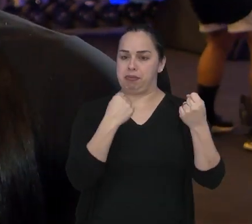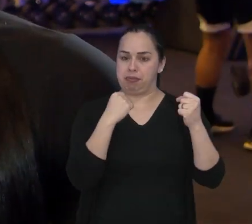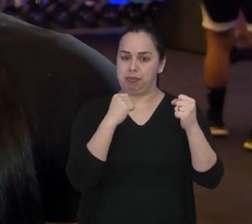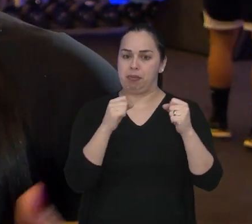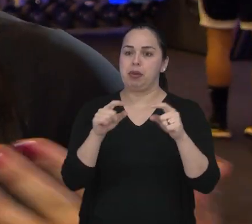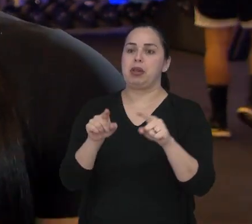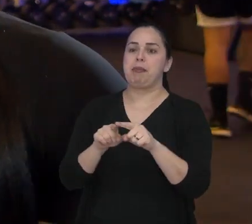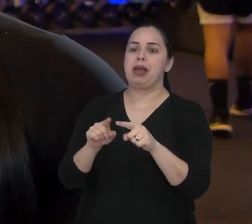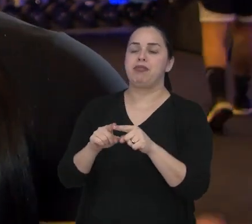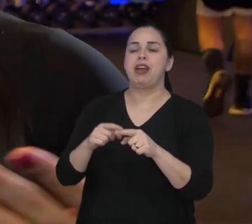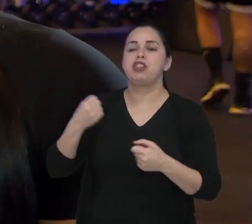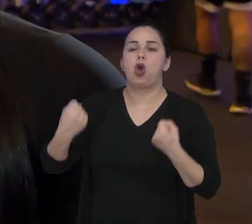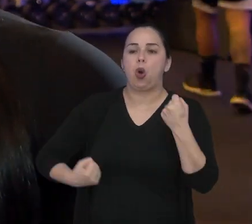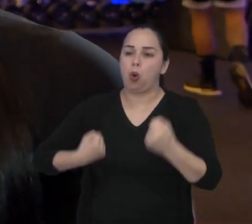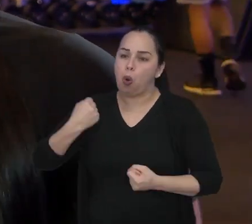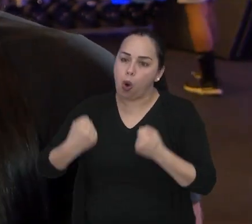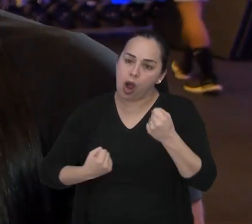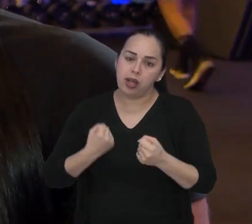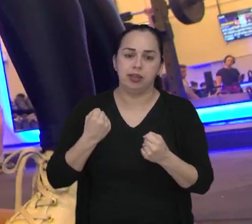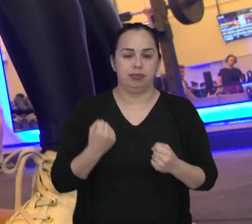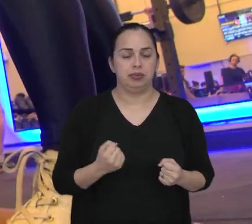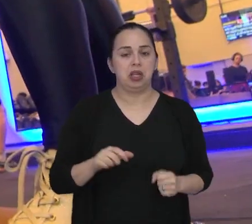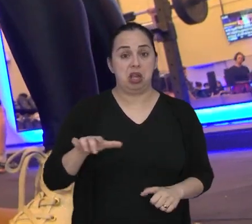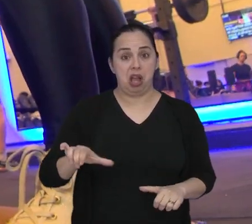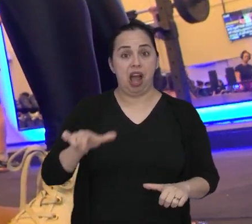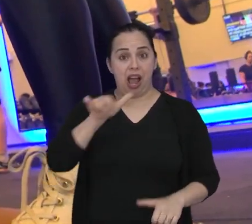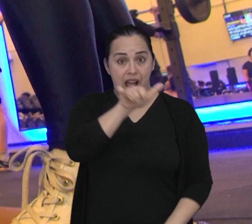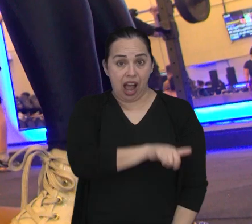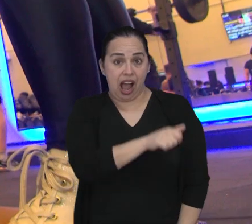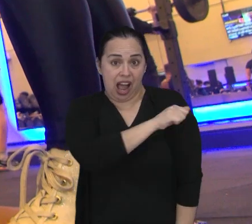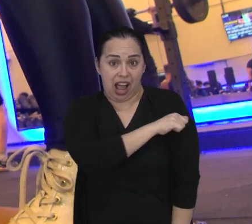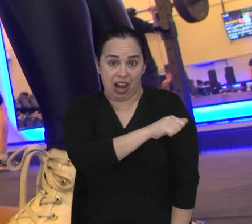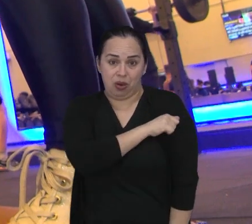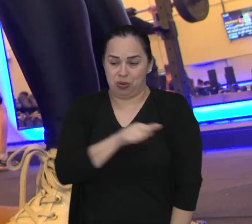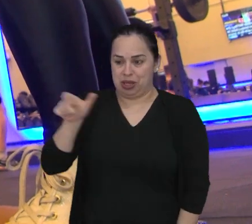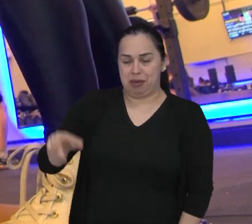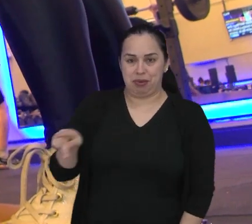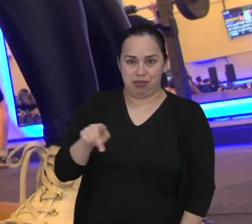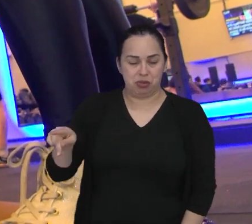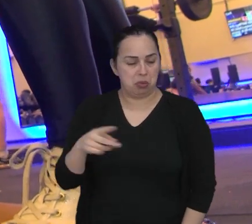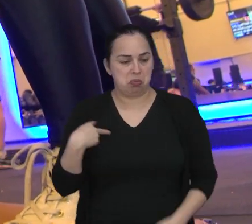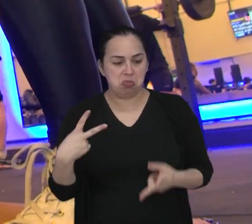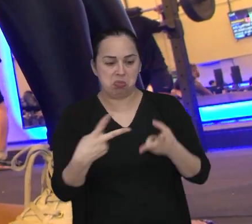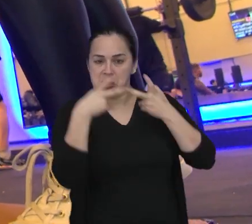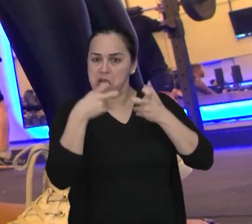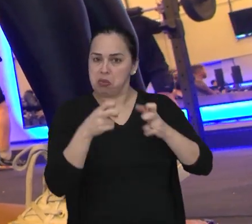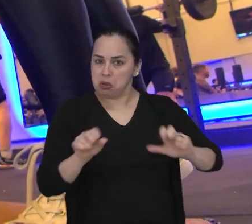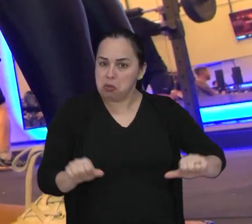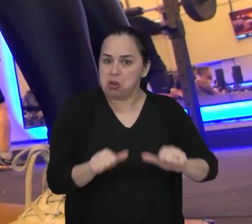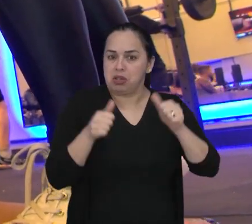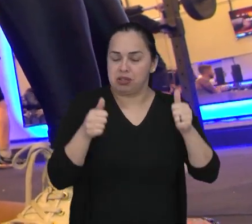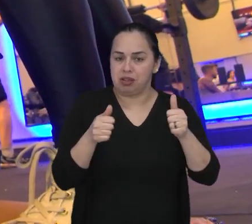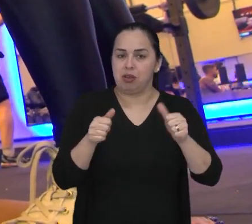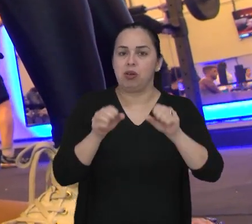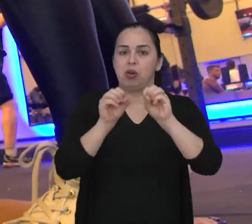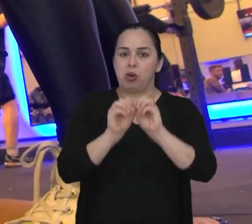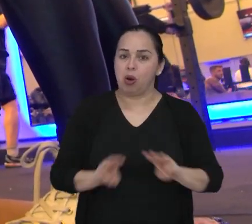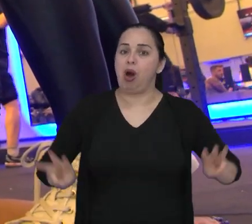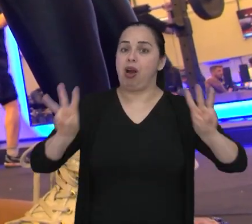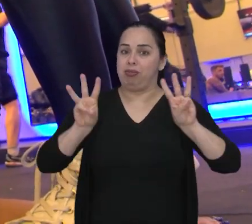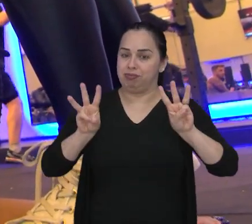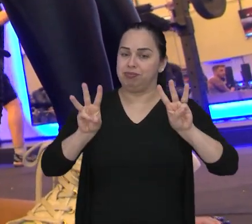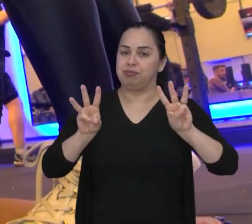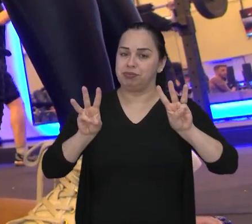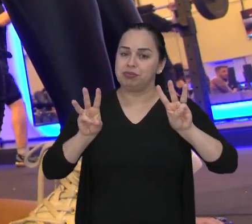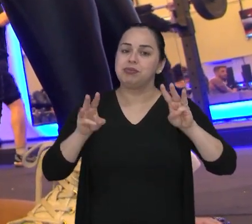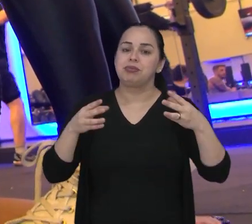dias, além da musculação, ela também faz cardio. A melhora sentida pela aluna e pela personal tem base científica. De acordo